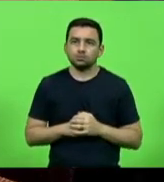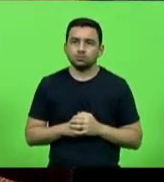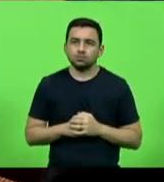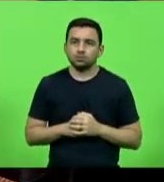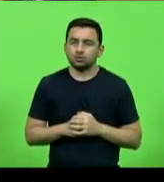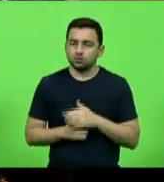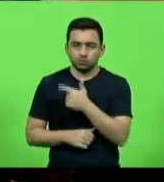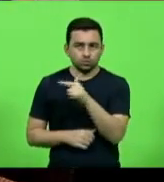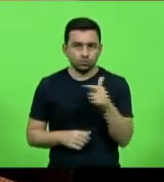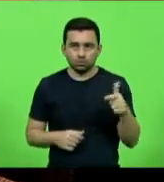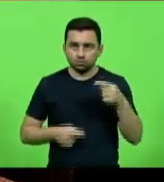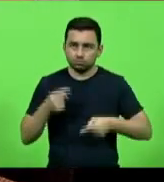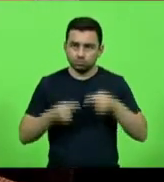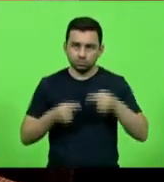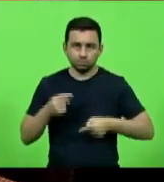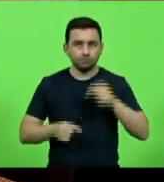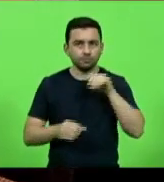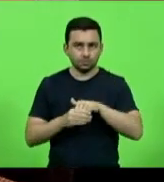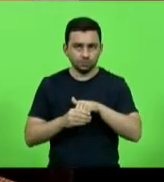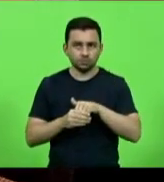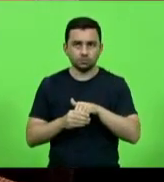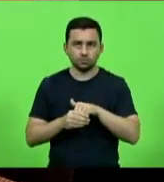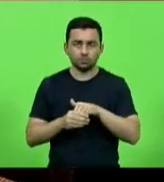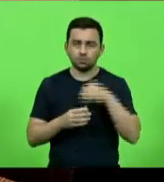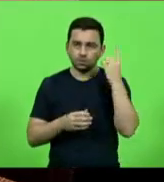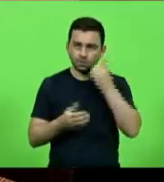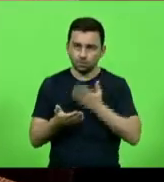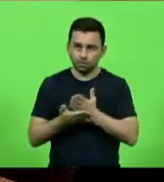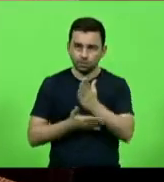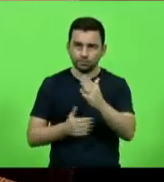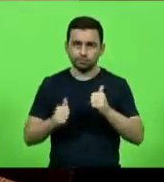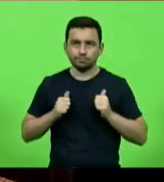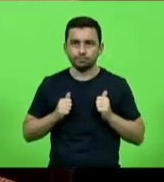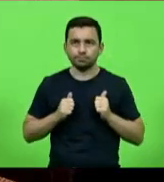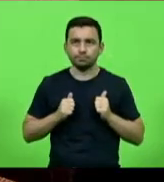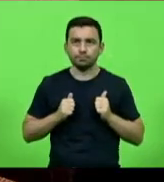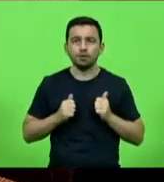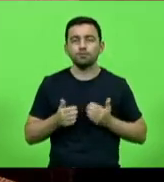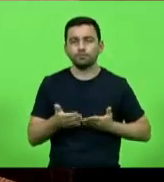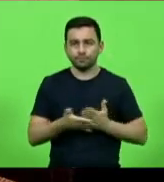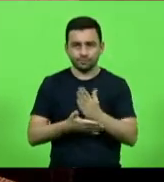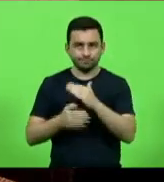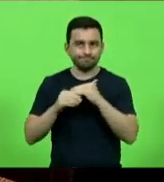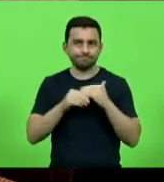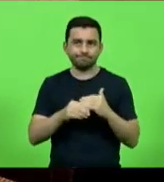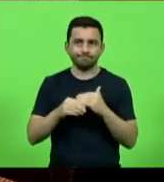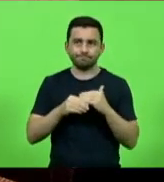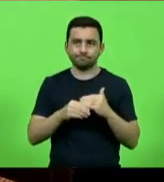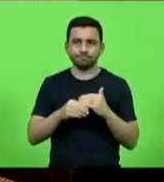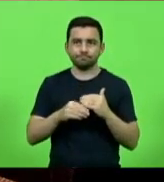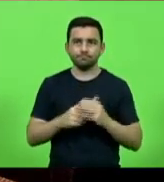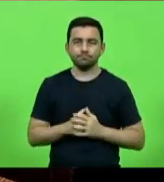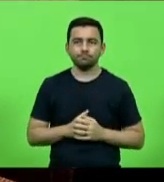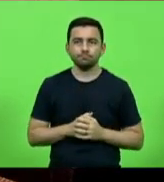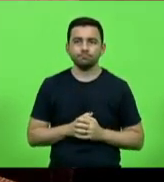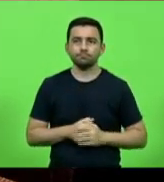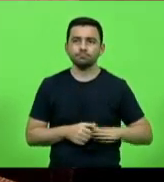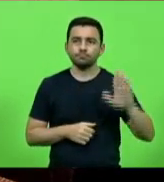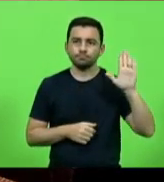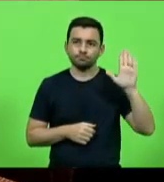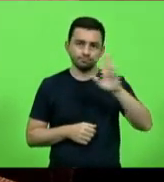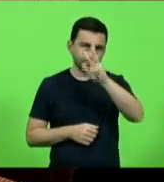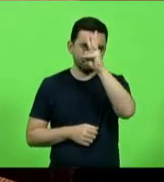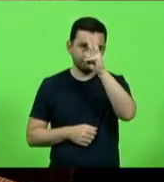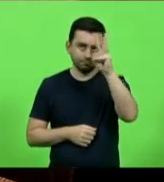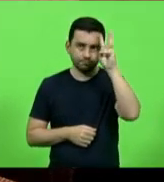Não havendo quem queira discutir em votação, deputados que aprovam, permaneçam como se encontra. Aprovado por unanimidade. Pela ordem, deputado Vonnei